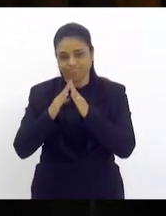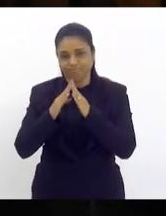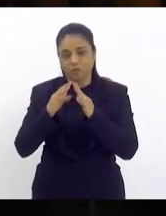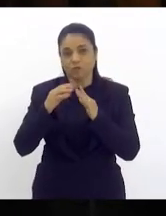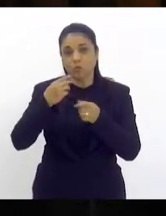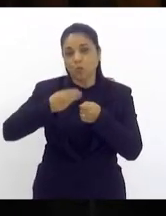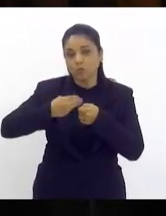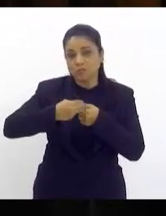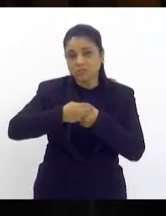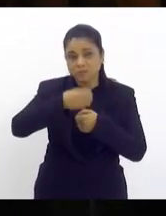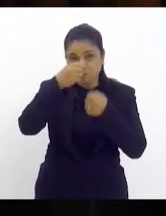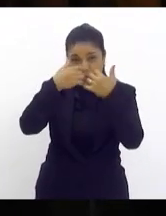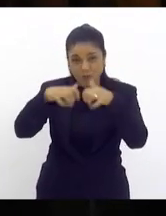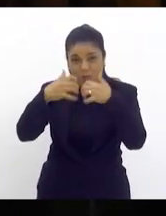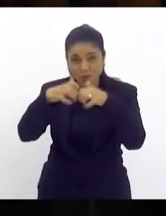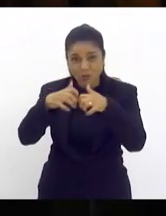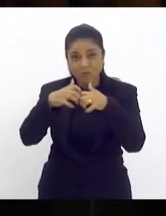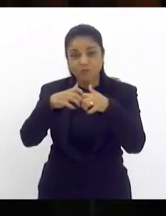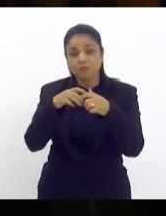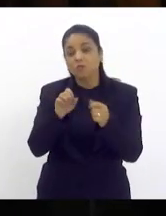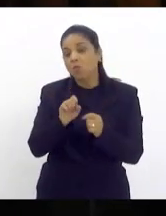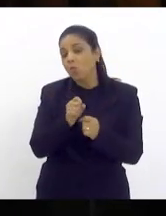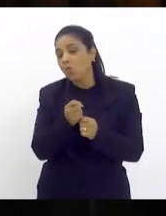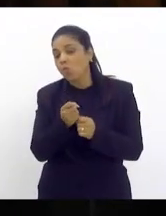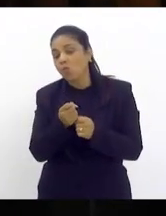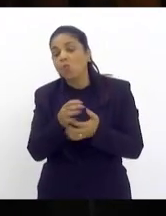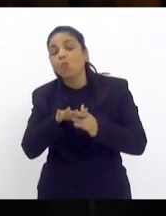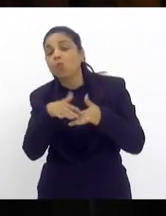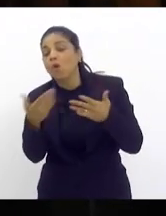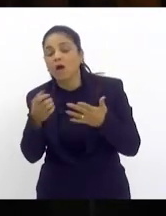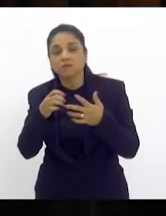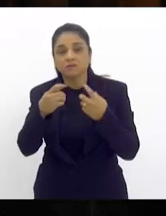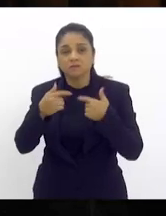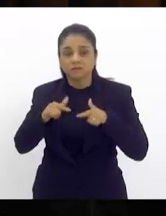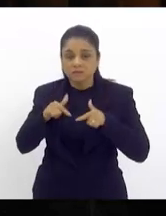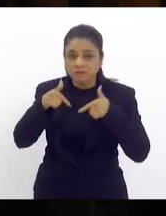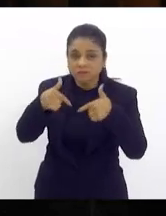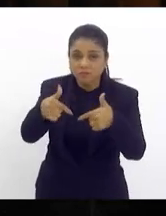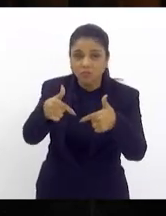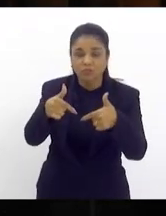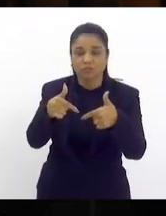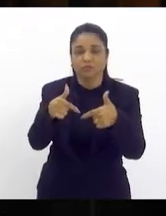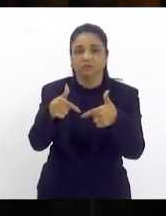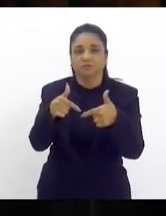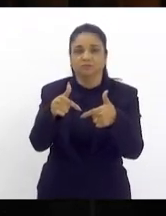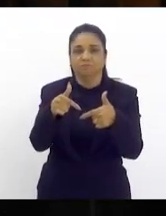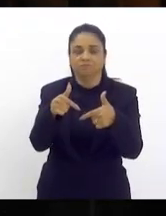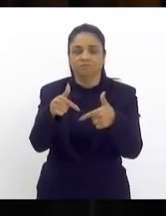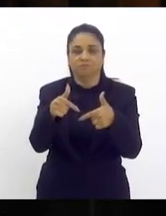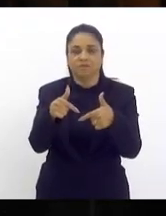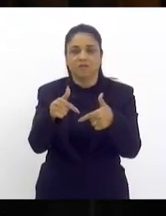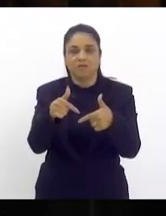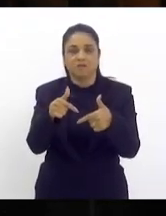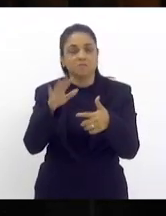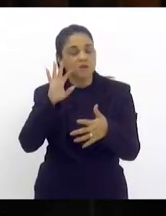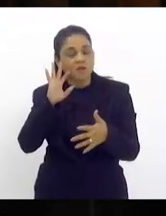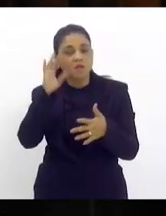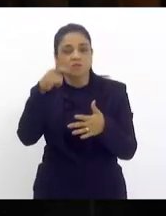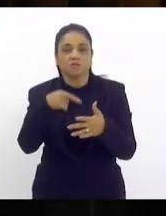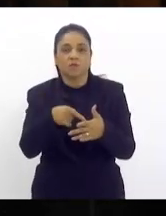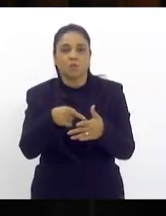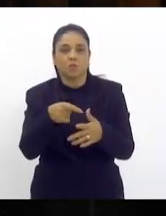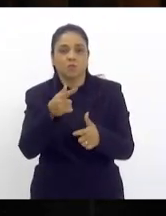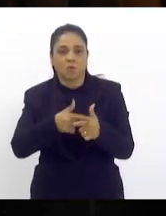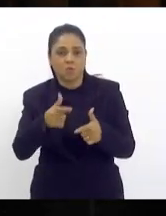e quais ações estão sendo feitas para que a médio e longo prazo a gente possa sanar isso e não